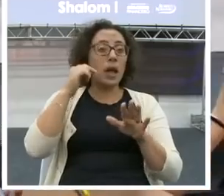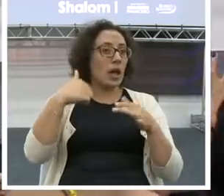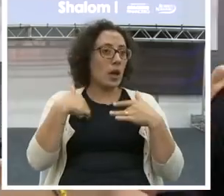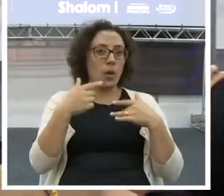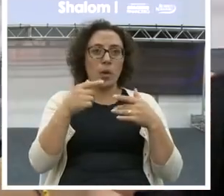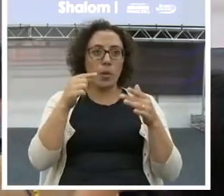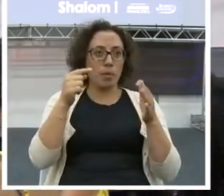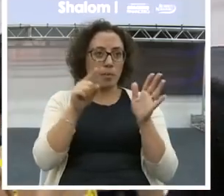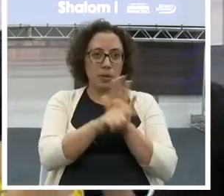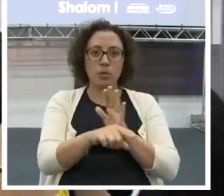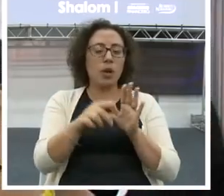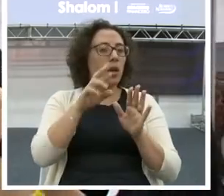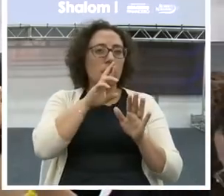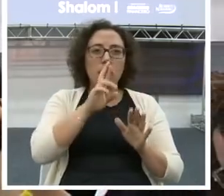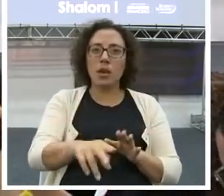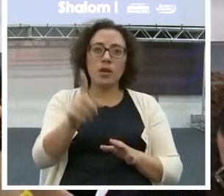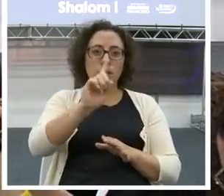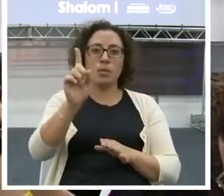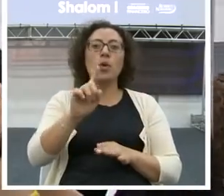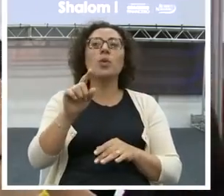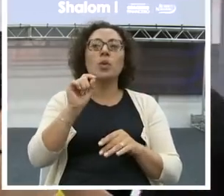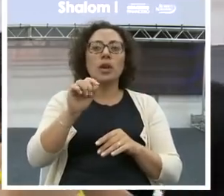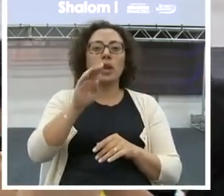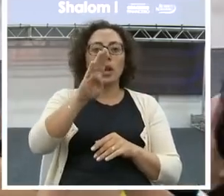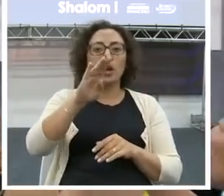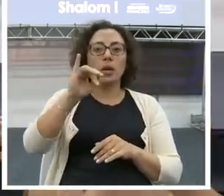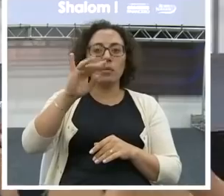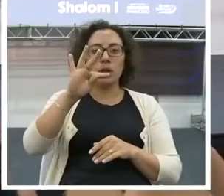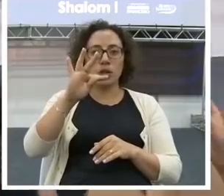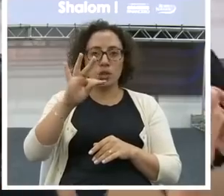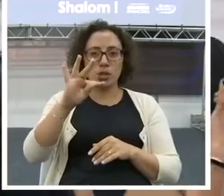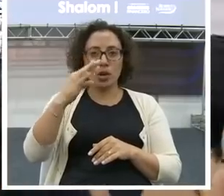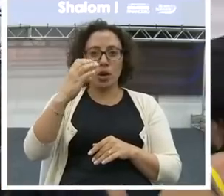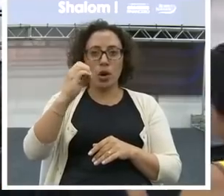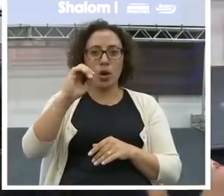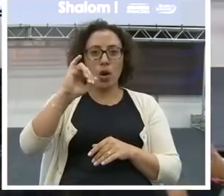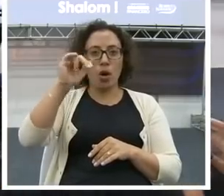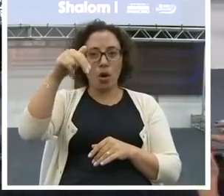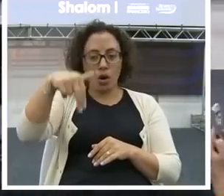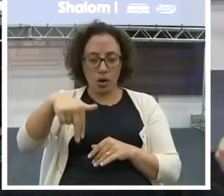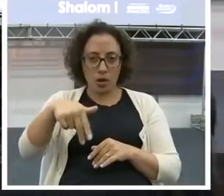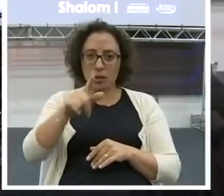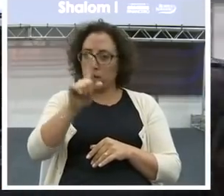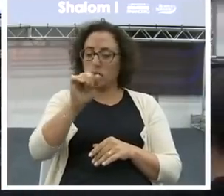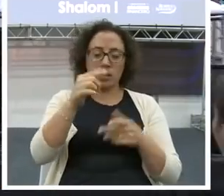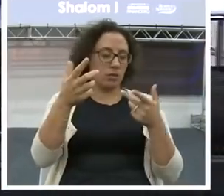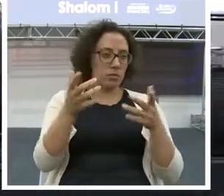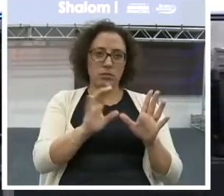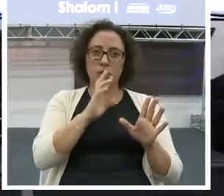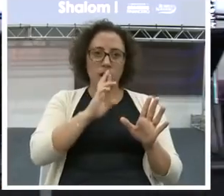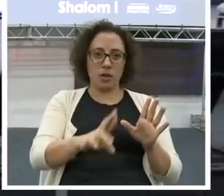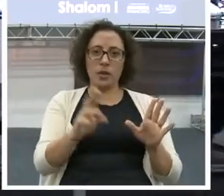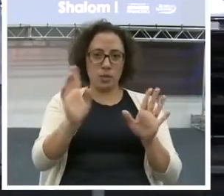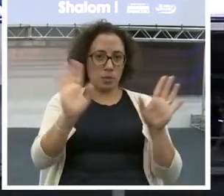respondo é sobre Bitcoin. Tá? E não adianta perguntar. Por que você não responde sobre Bitcoin?